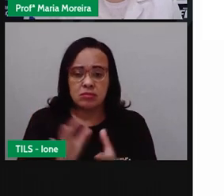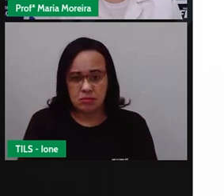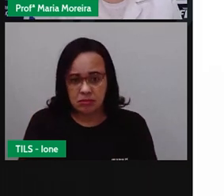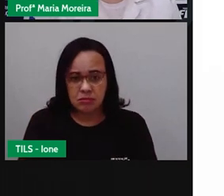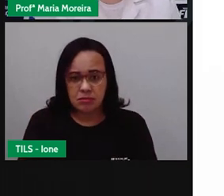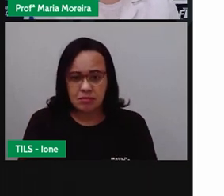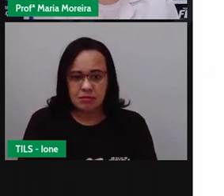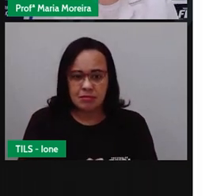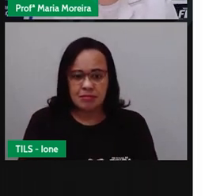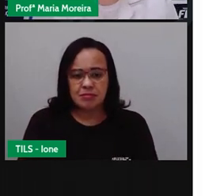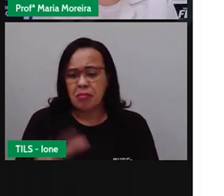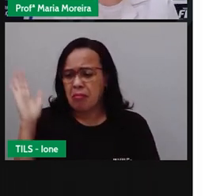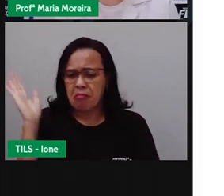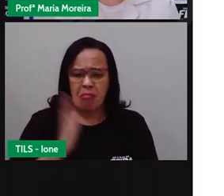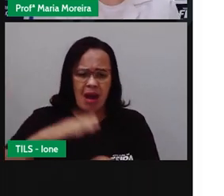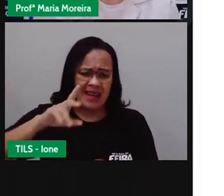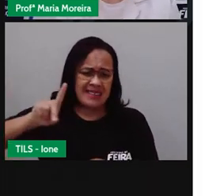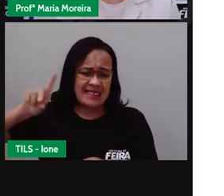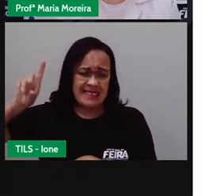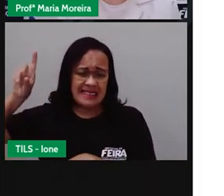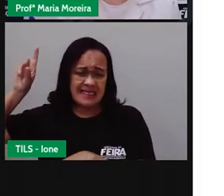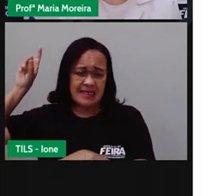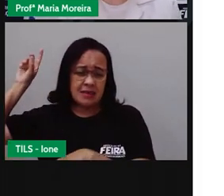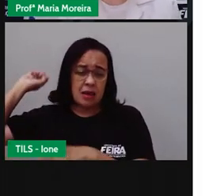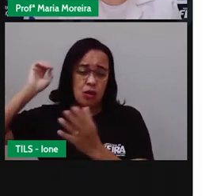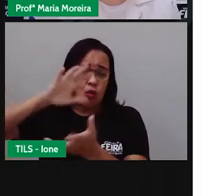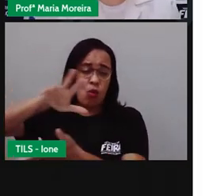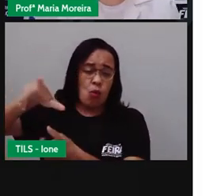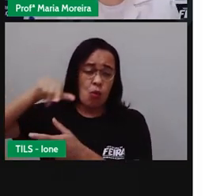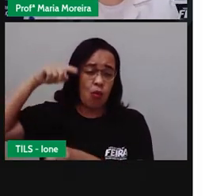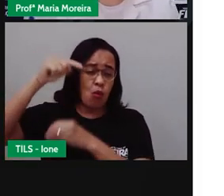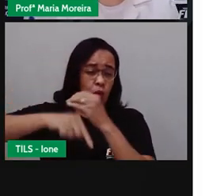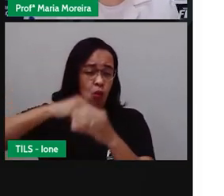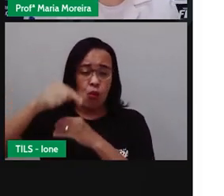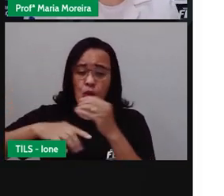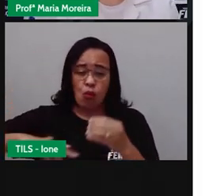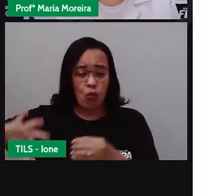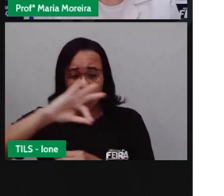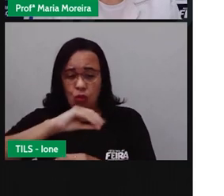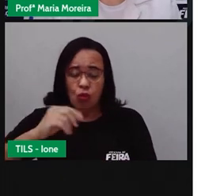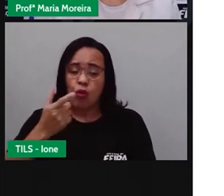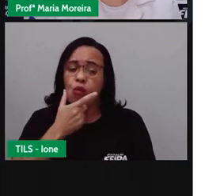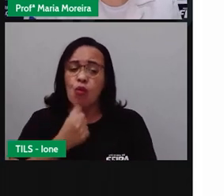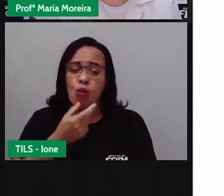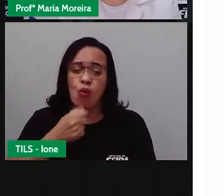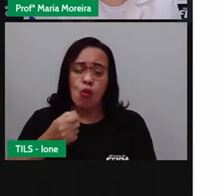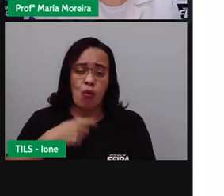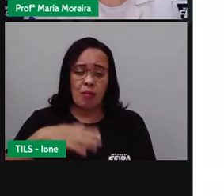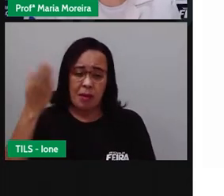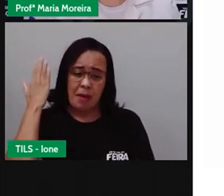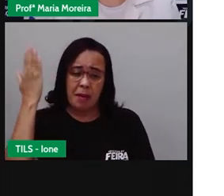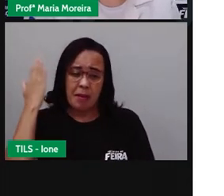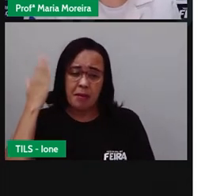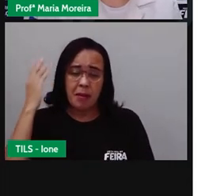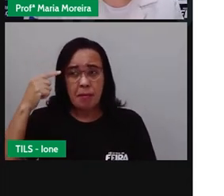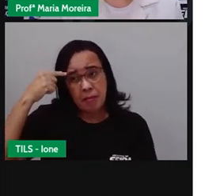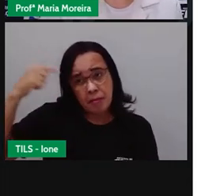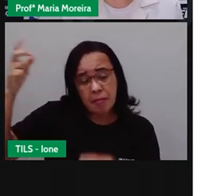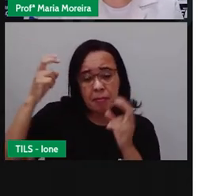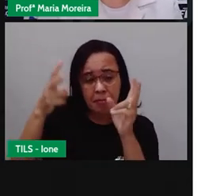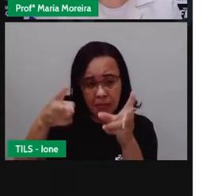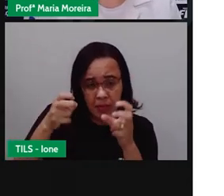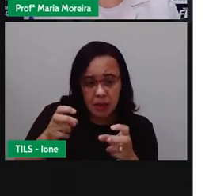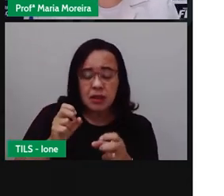aquático é o mais antigo do planeta. Foi com ele que o homem primitivo percebeu que poderia se locomover de um